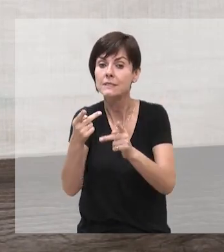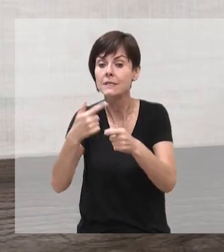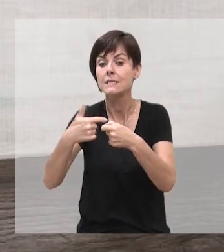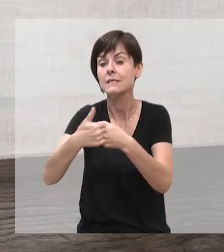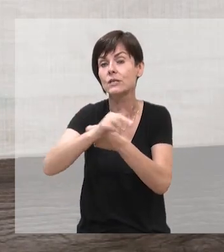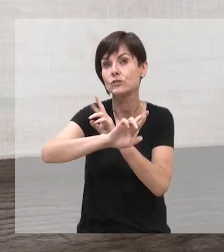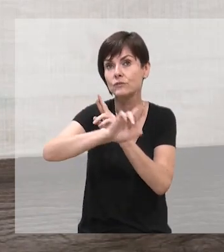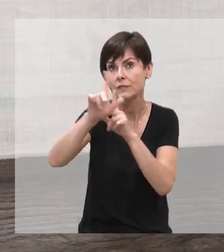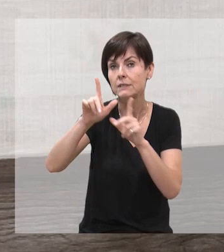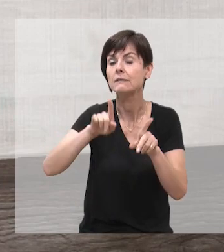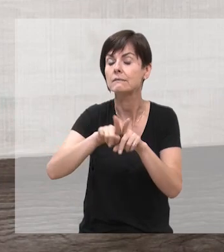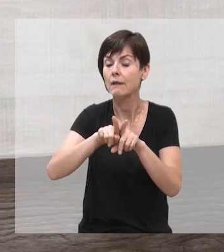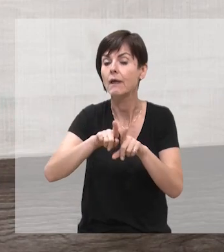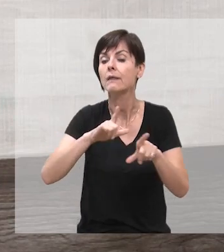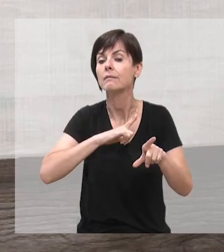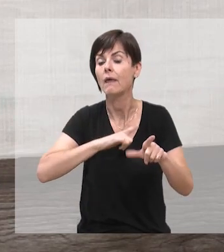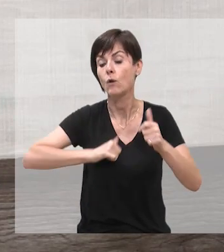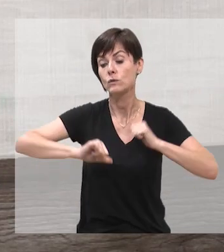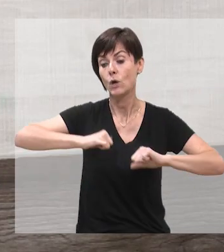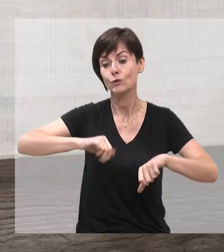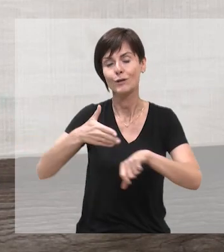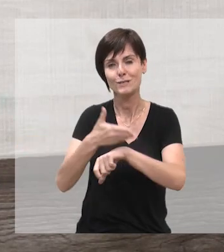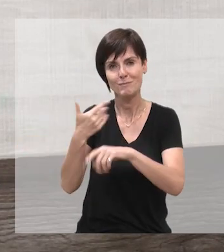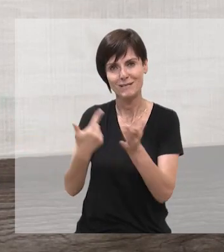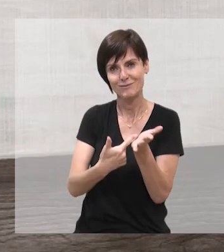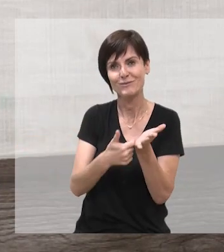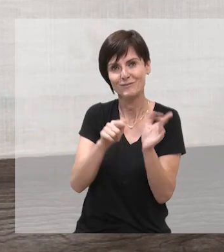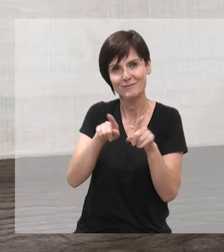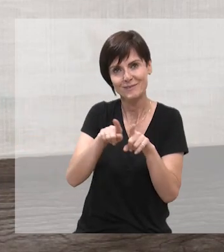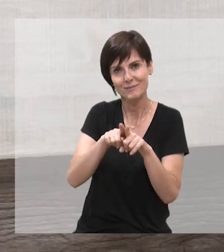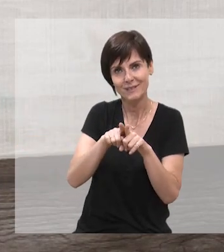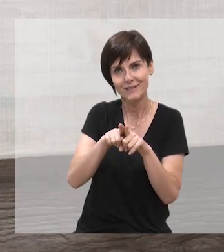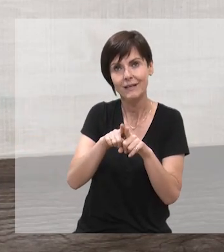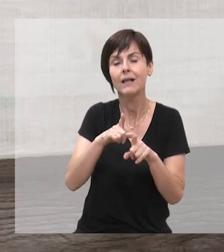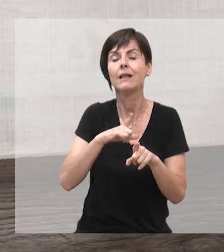feiras, onde temos os autores participantes, né?